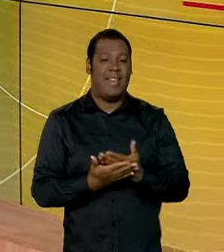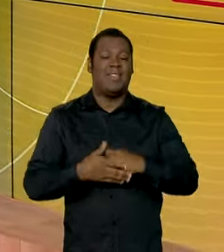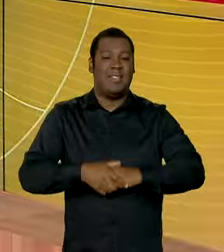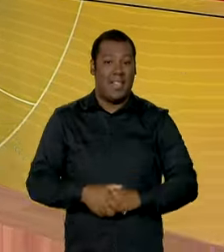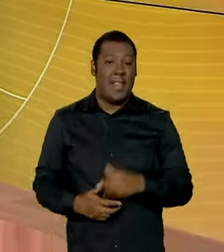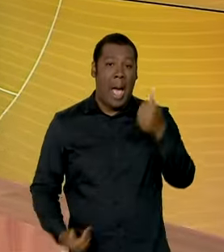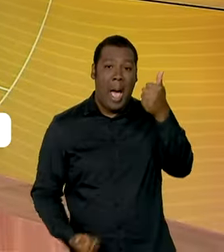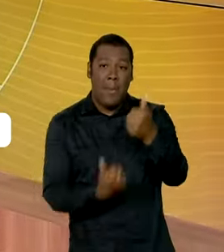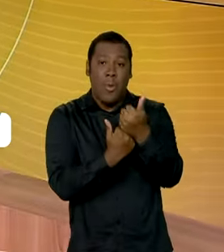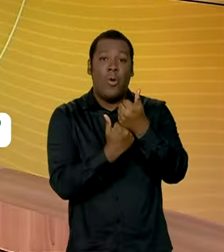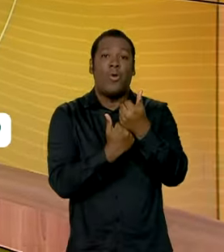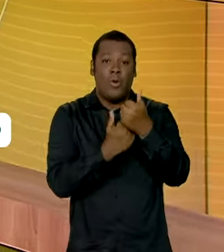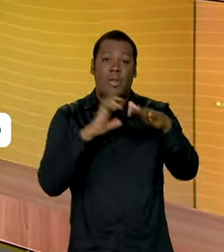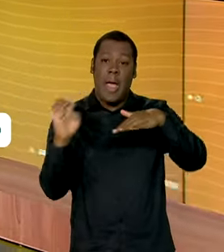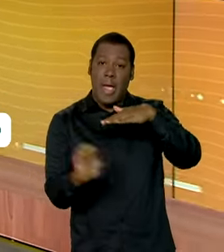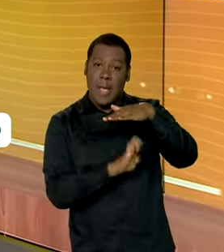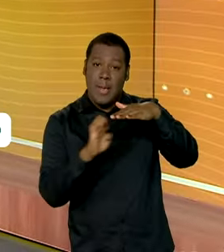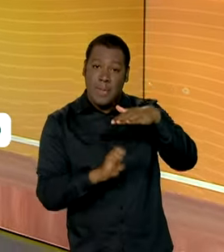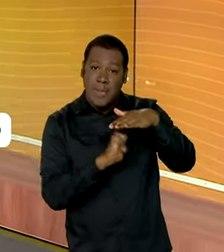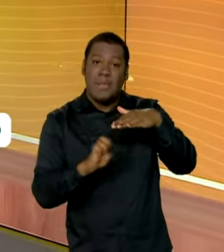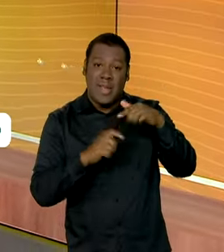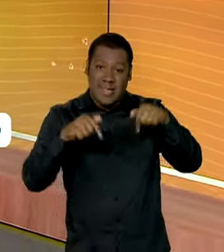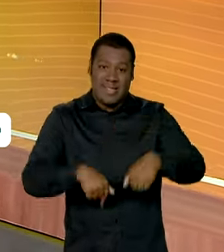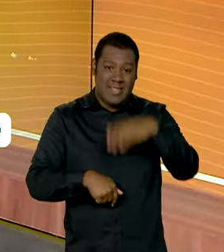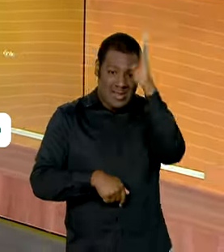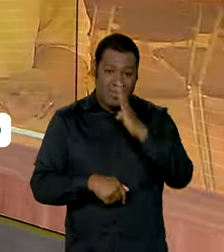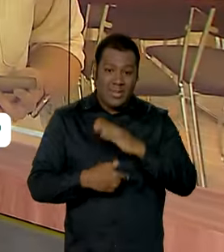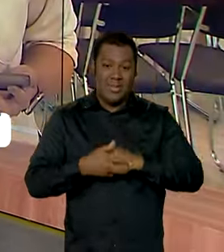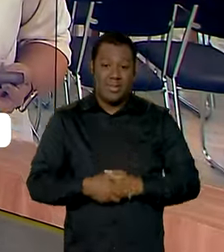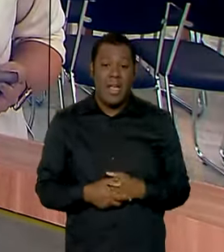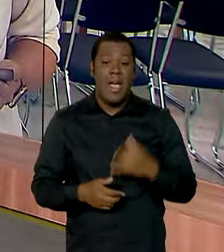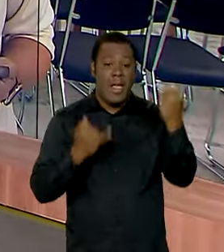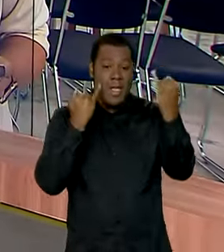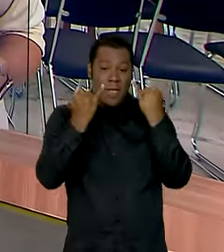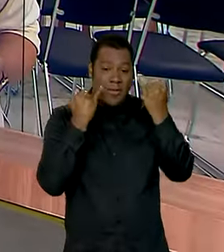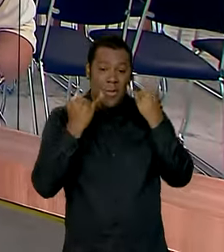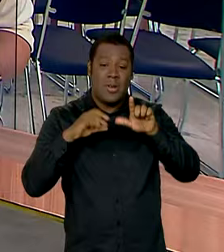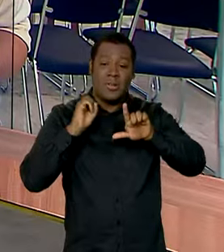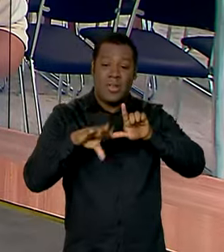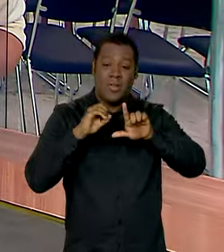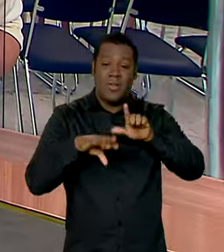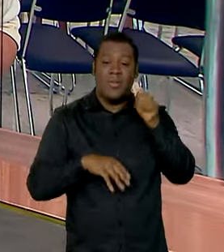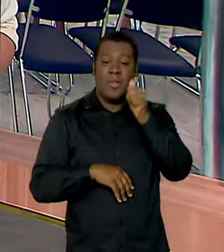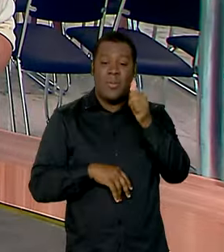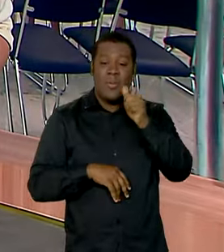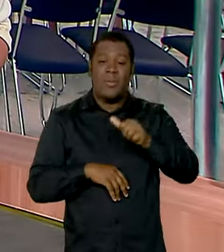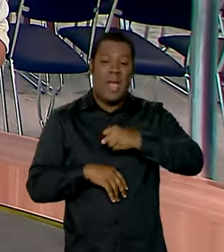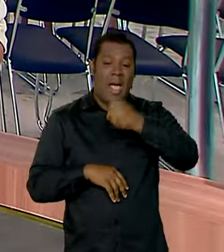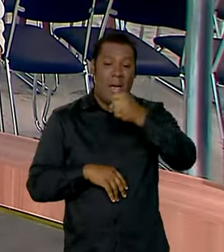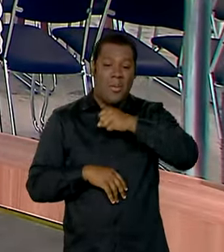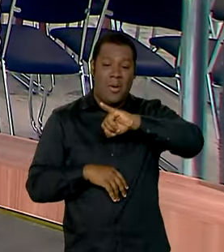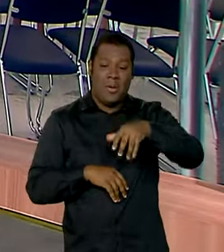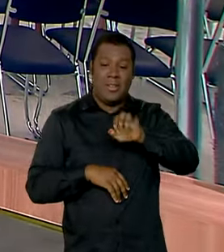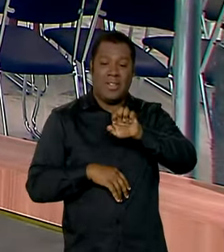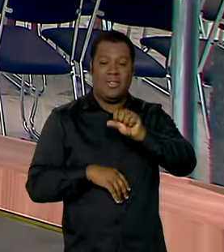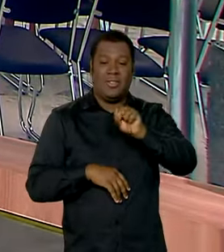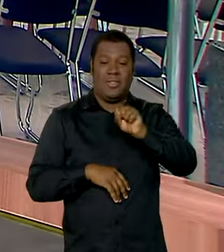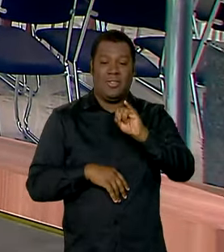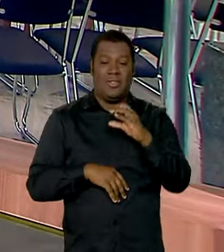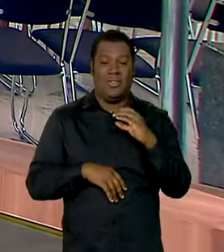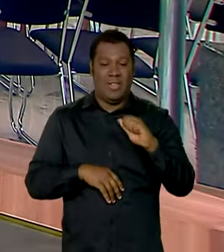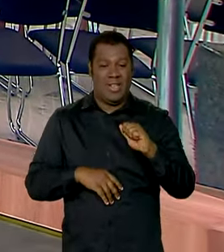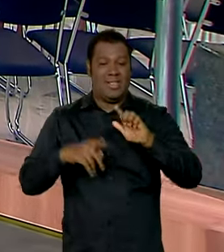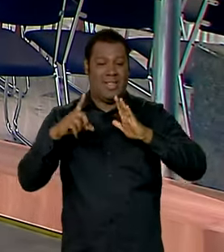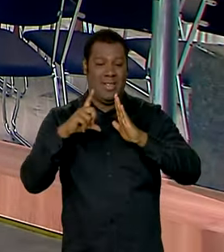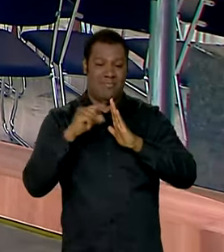e pequenas empresas do país. Quem traz mais informações para a gente é a repórter Jéssica Gonçalves, que está lá no Palácio do Planalto. Bom dia,